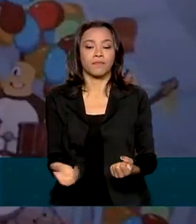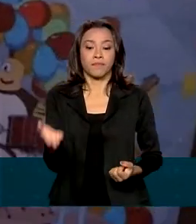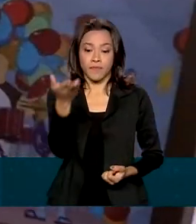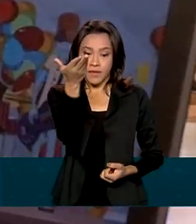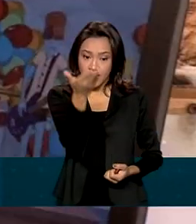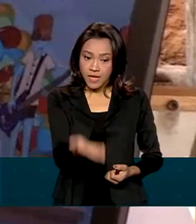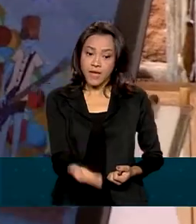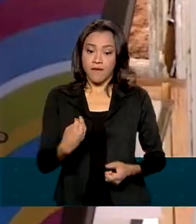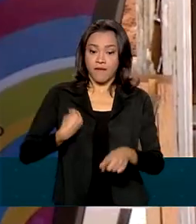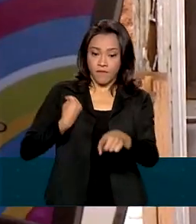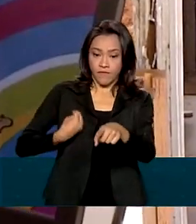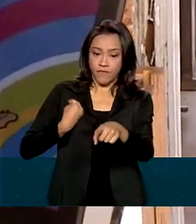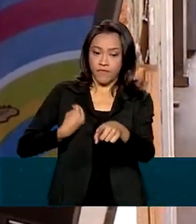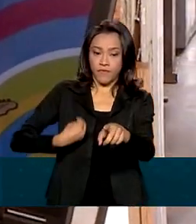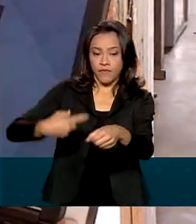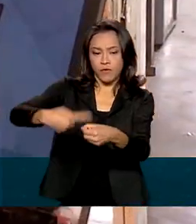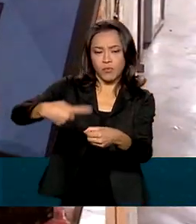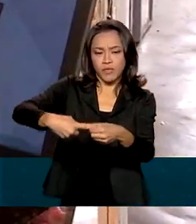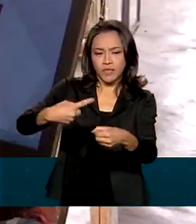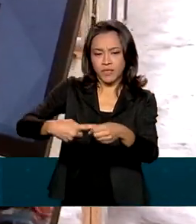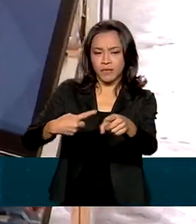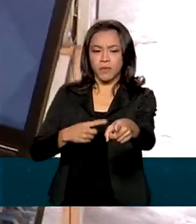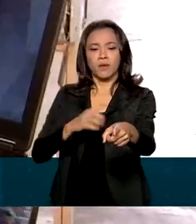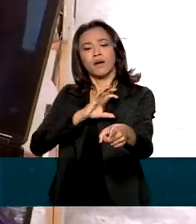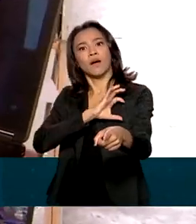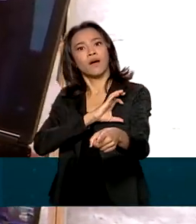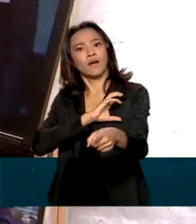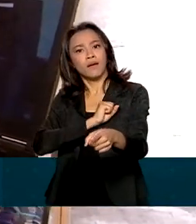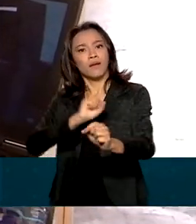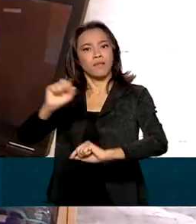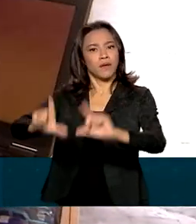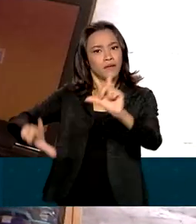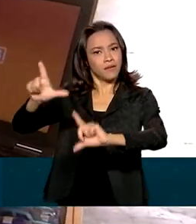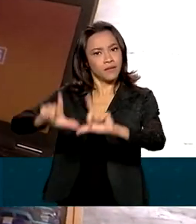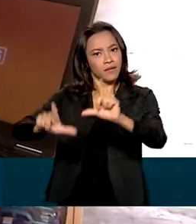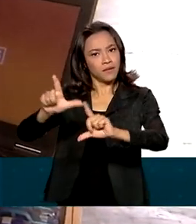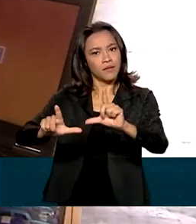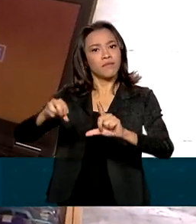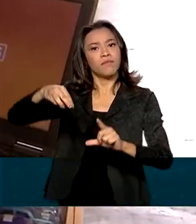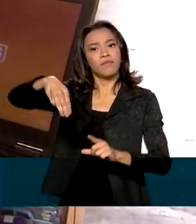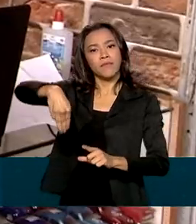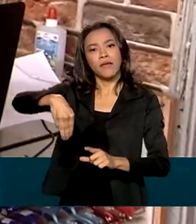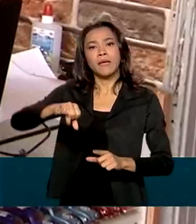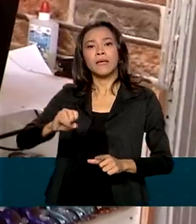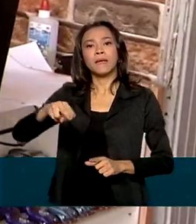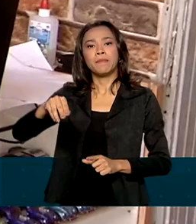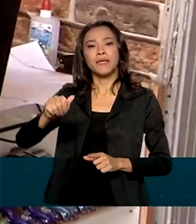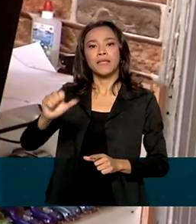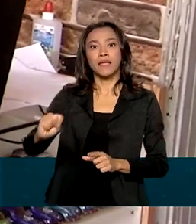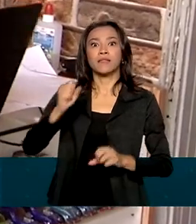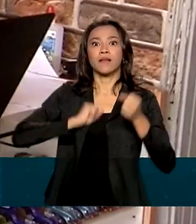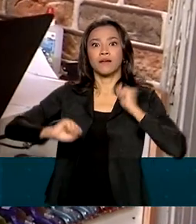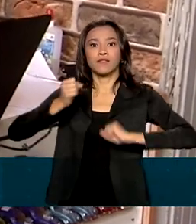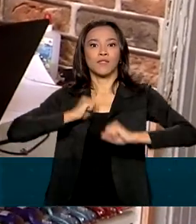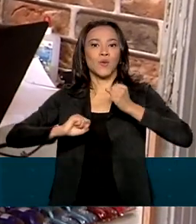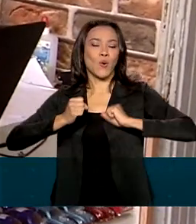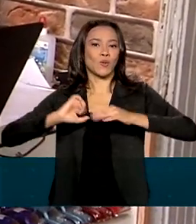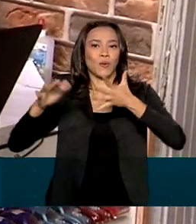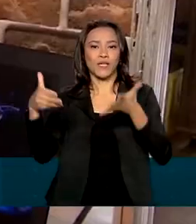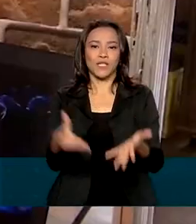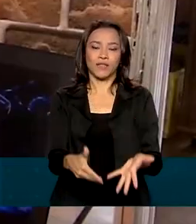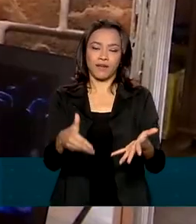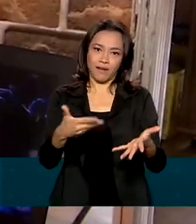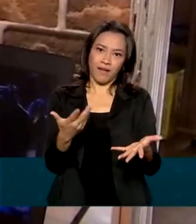município mineiro de Moeda. Fã da Rede Minas desde a adolescência, conta que está ansioso com a chegada do sinal digital da